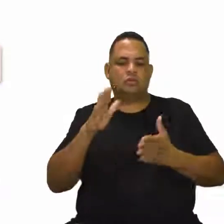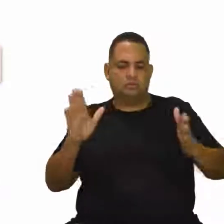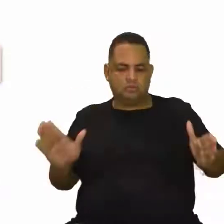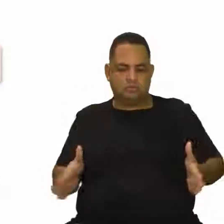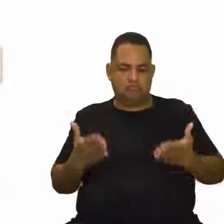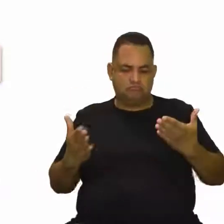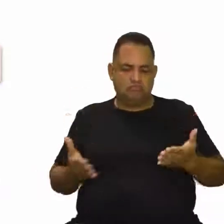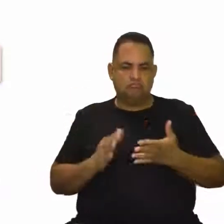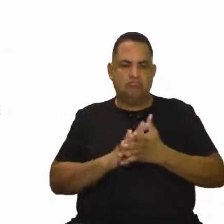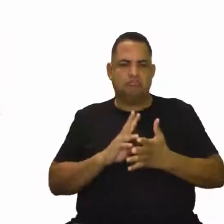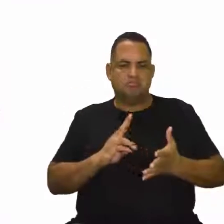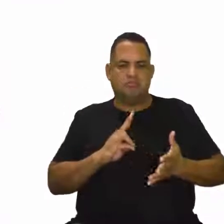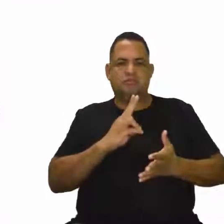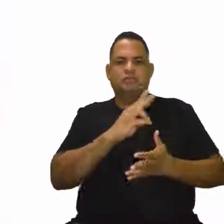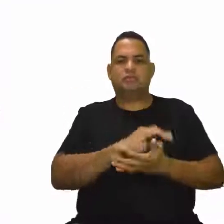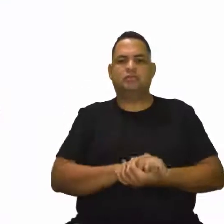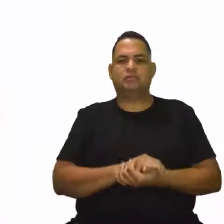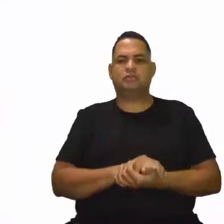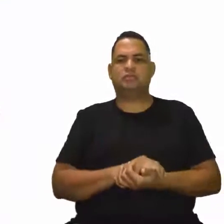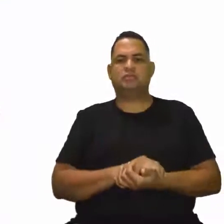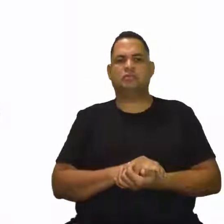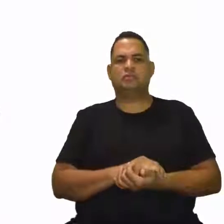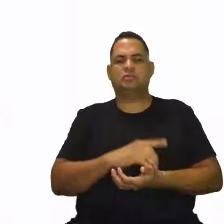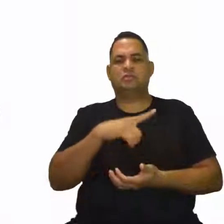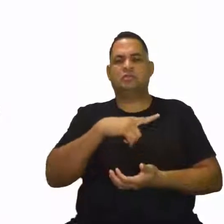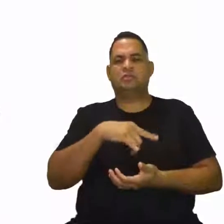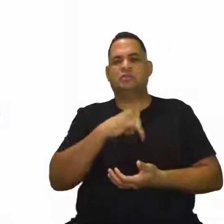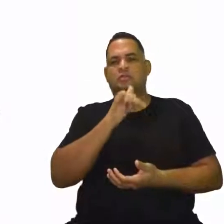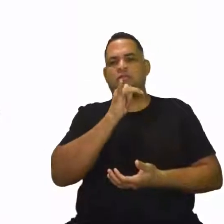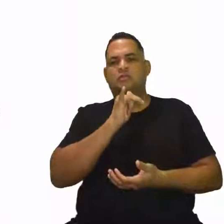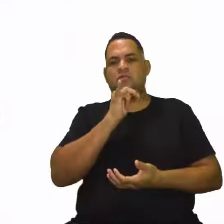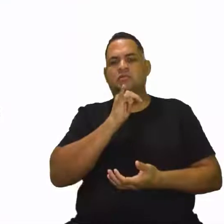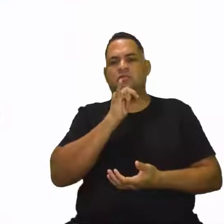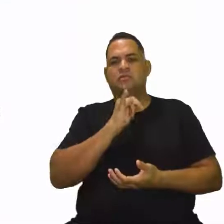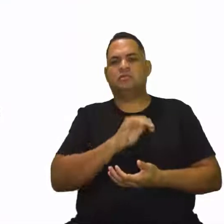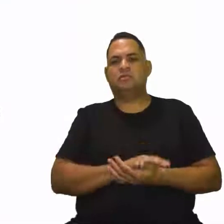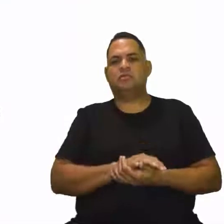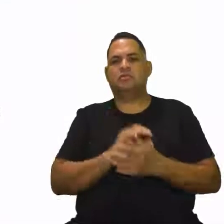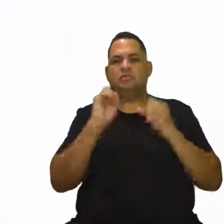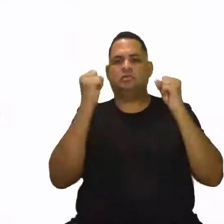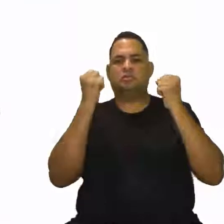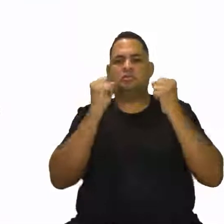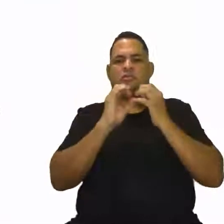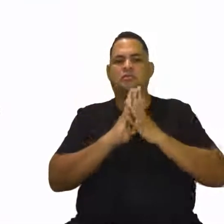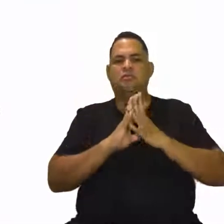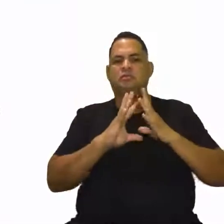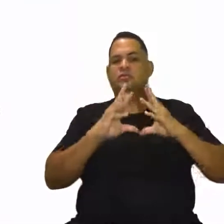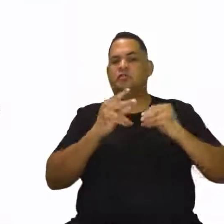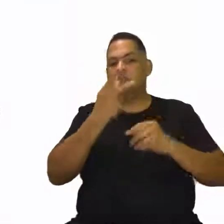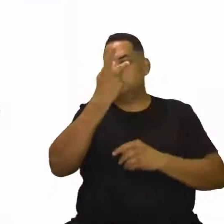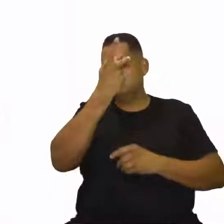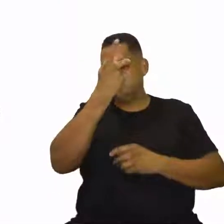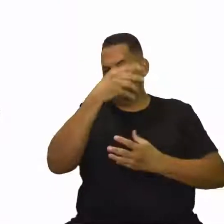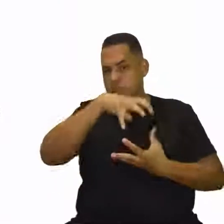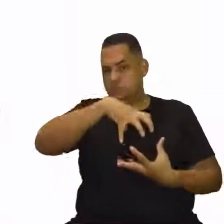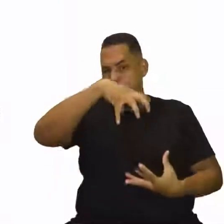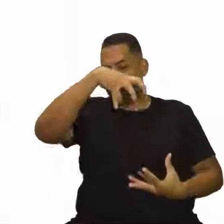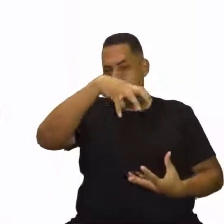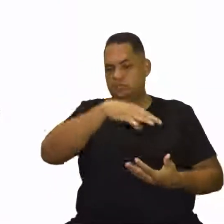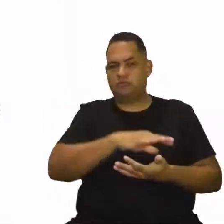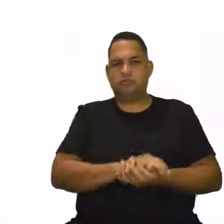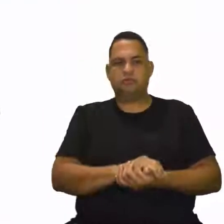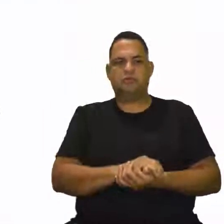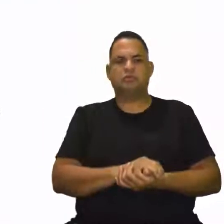ativo. Tá bom? Então, temos aí exemplo aí de ginástica para todos, né? Um programa aí em que